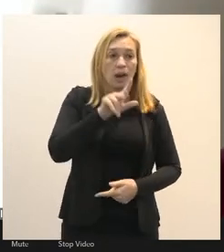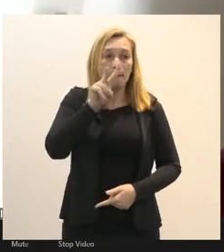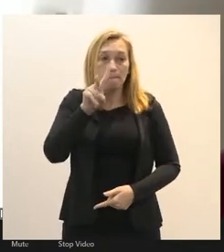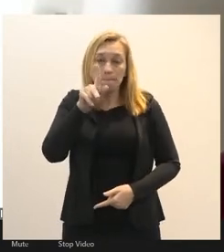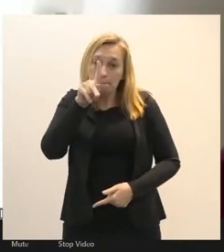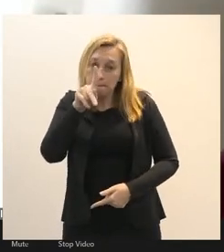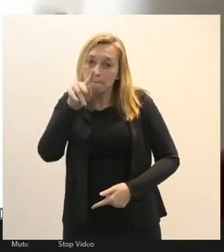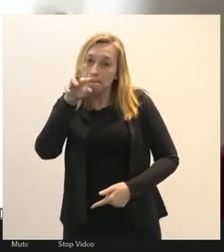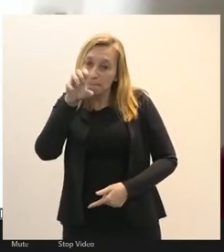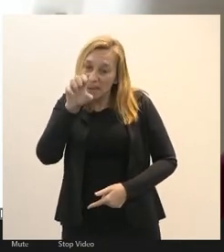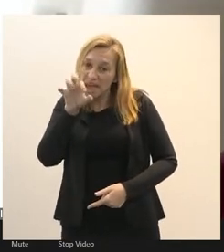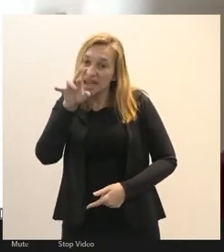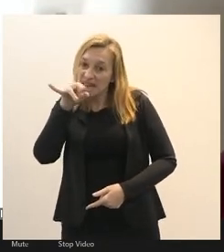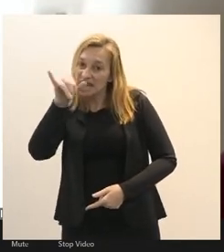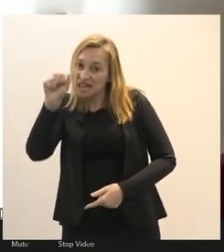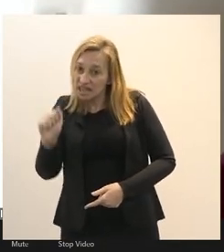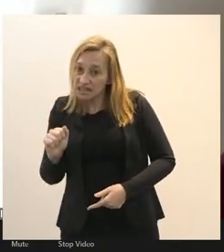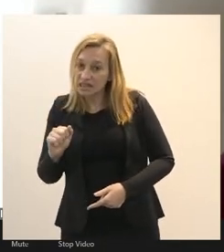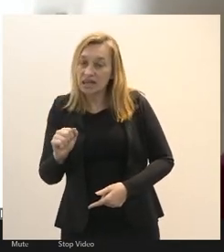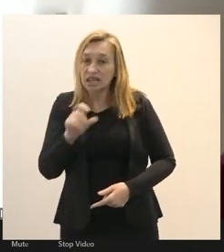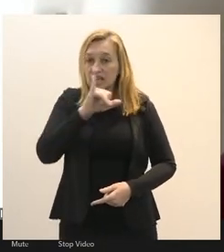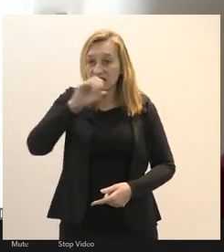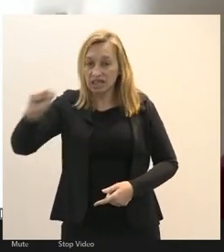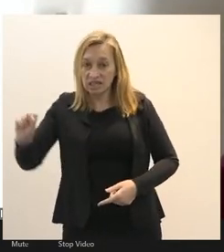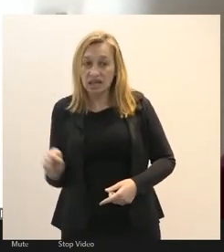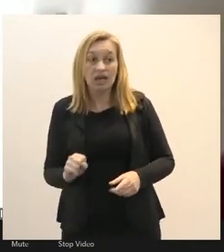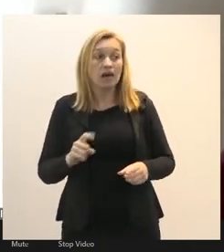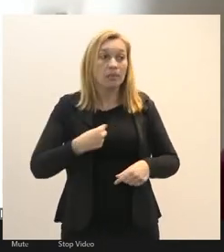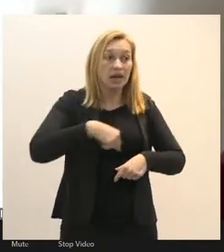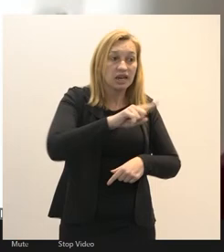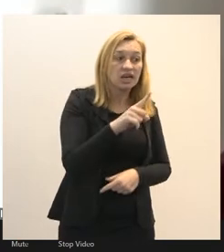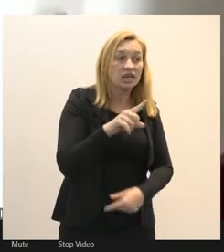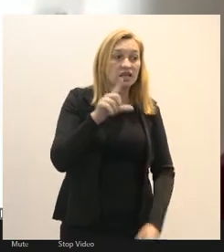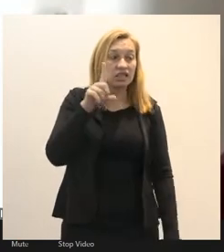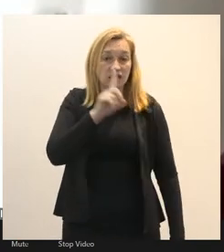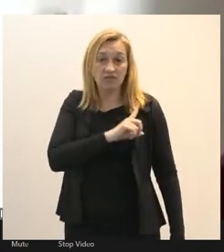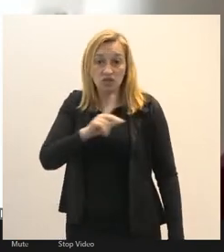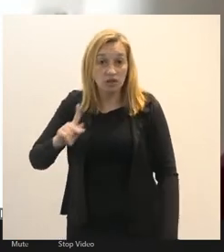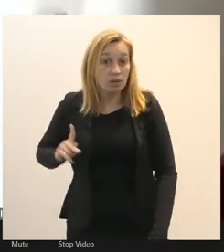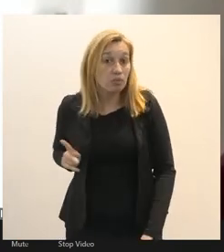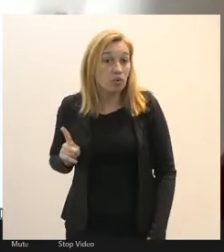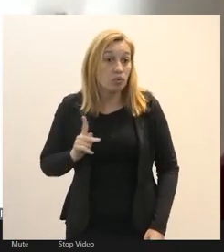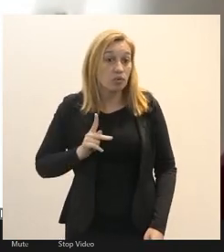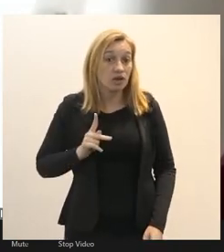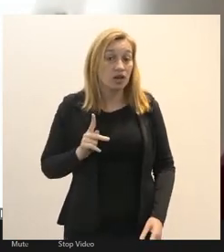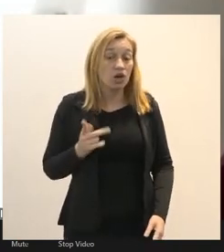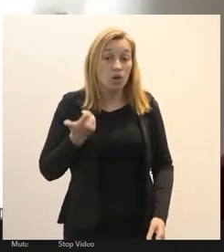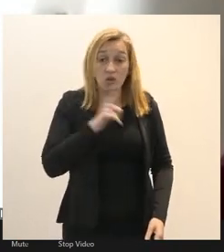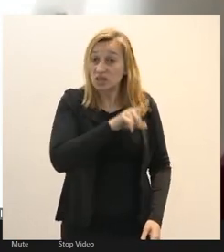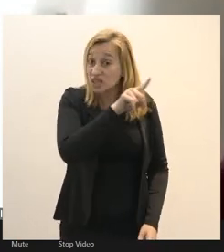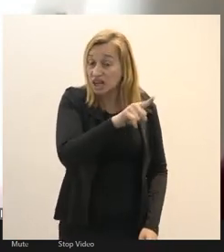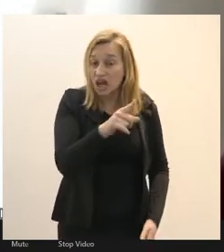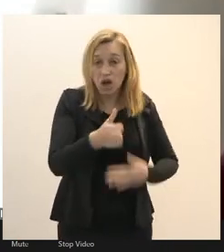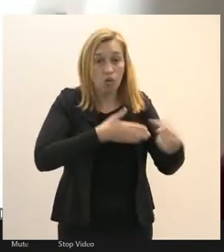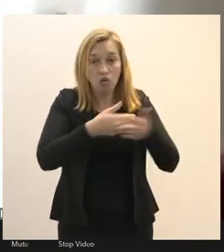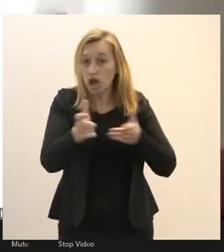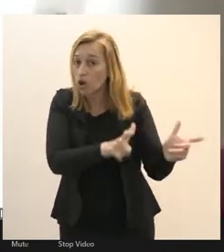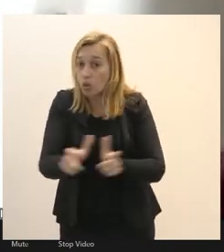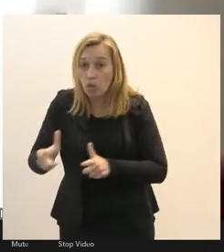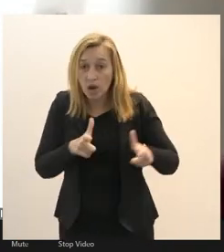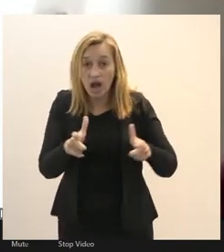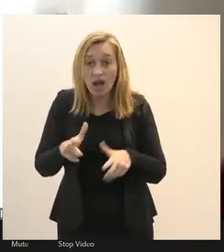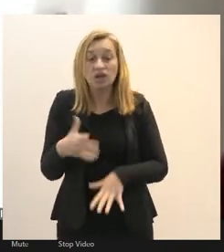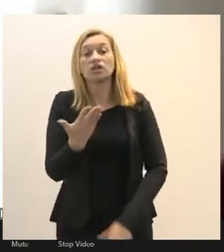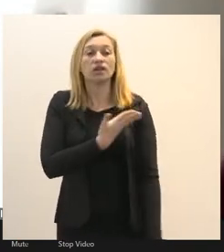para conseguir um atendimento na defensoria pública ou enfim qualquer outro setor nossos companheiros em